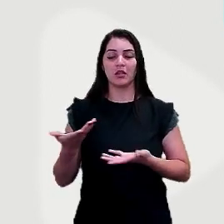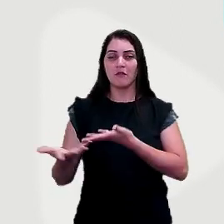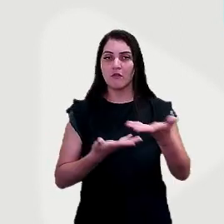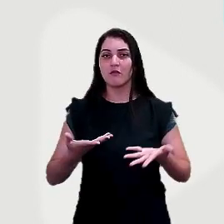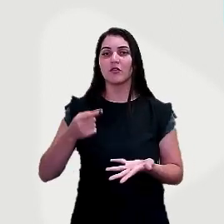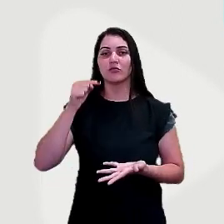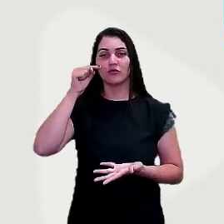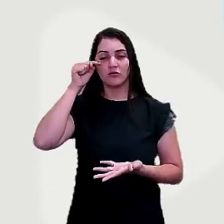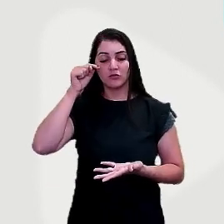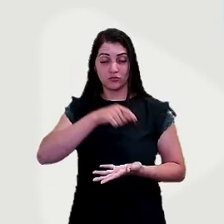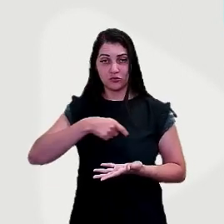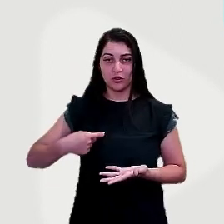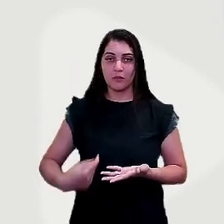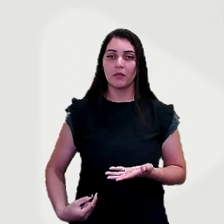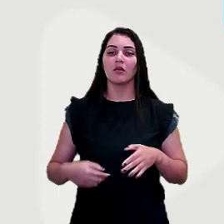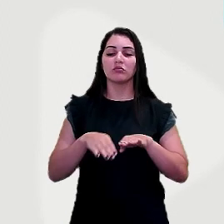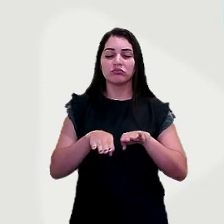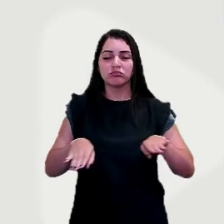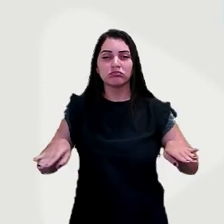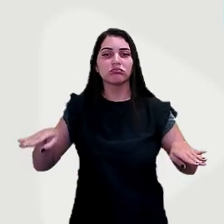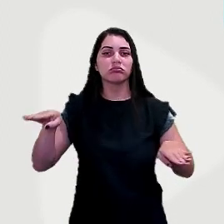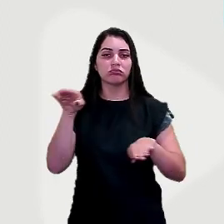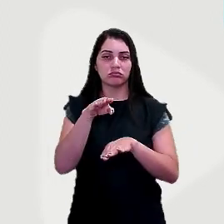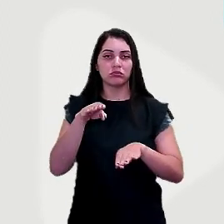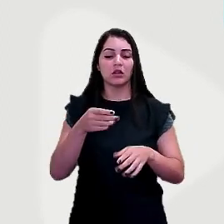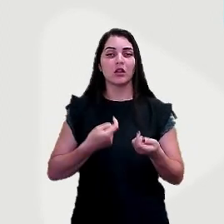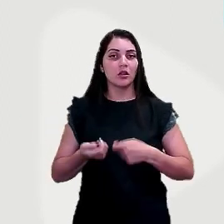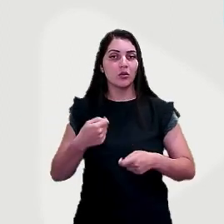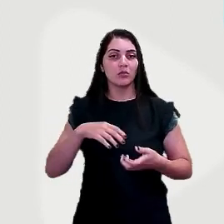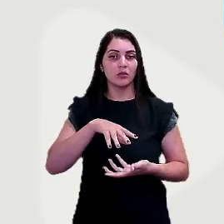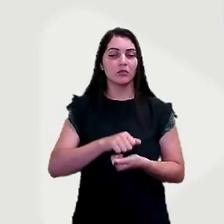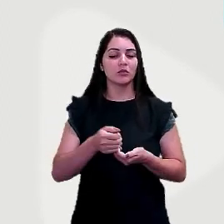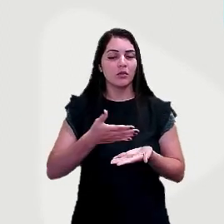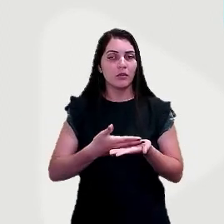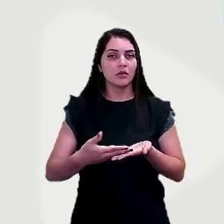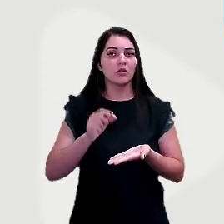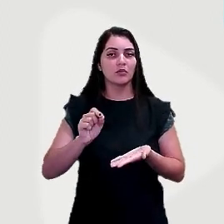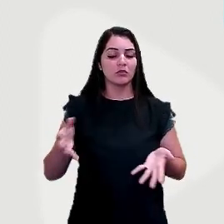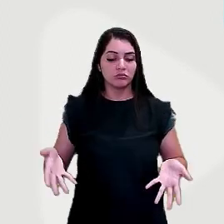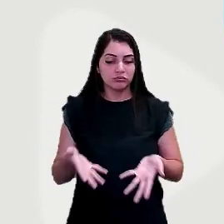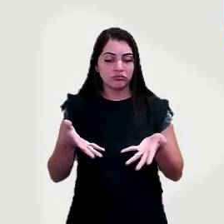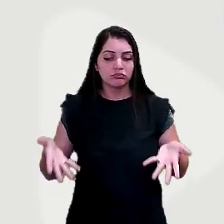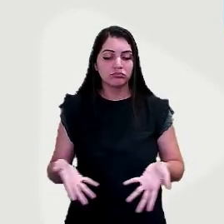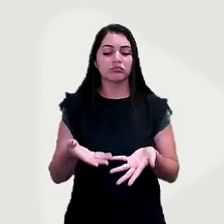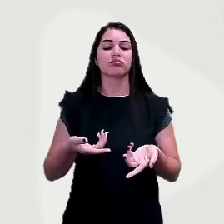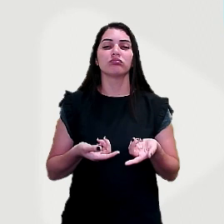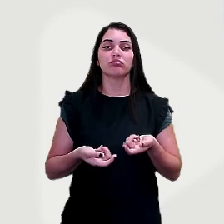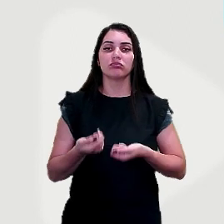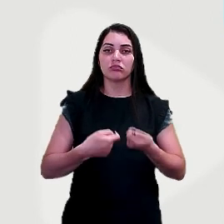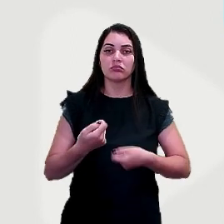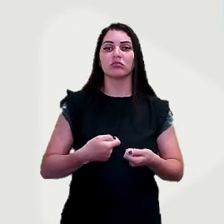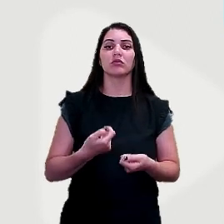Segunda Guerra. O Japão cresceu, desfaltou com uma das maiores economias do mundo e a partir daí vindo os investimentos em outros países